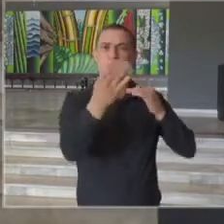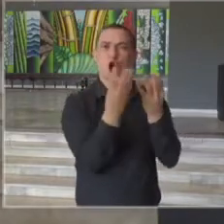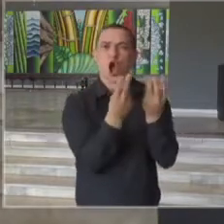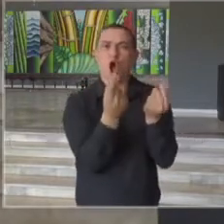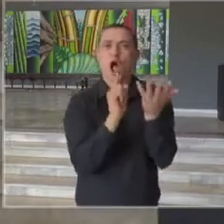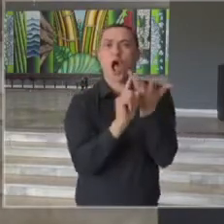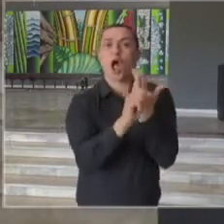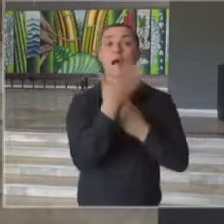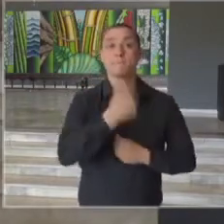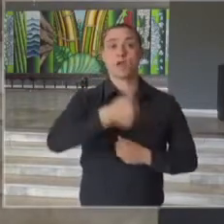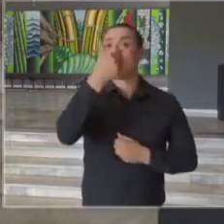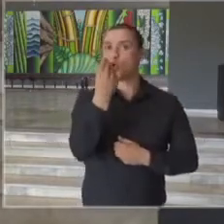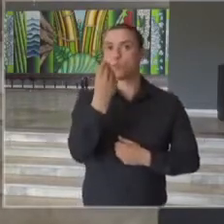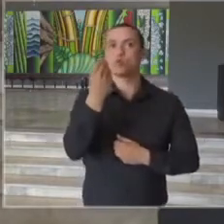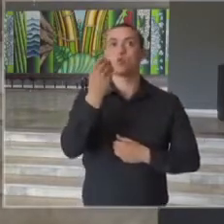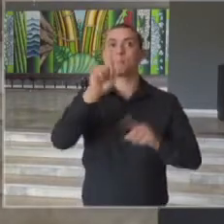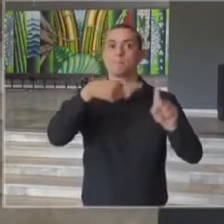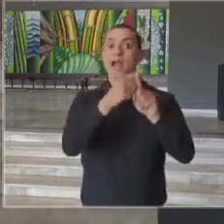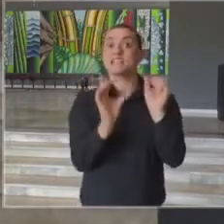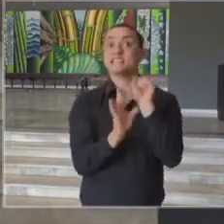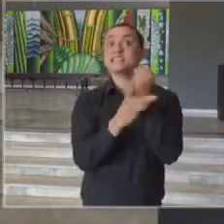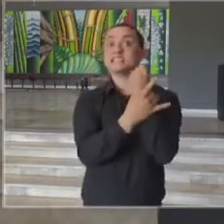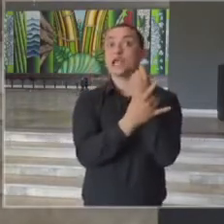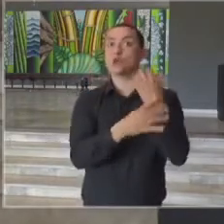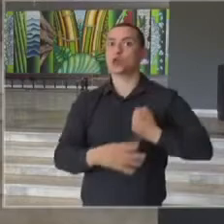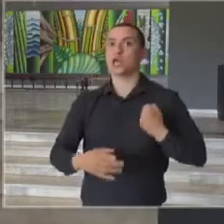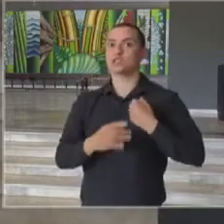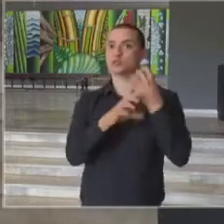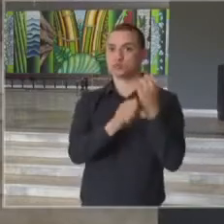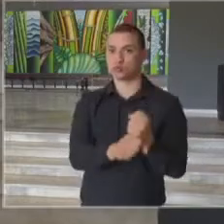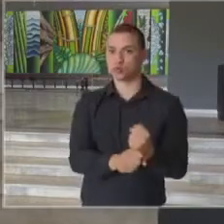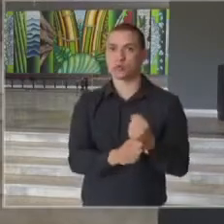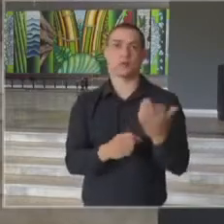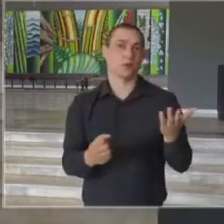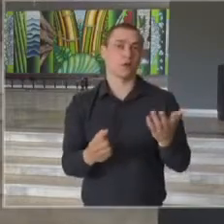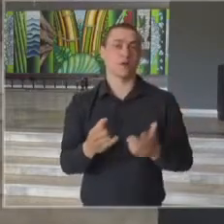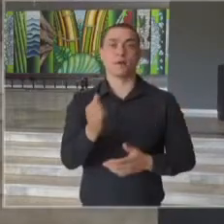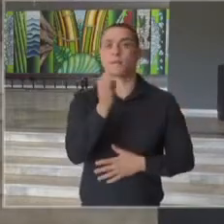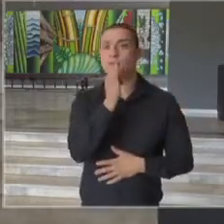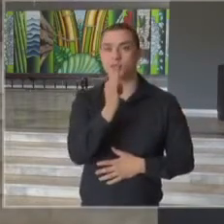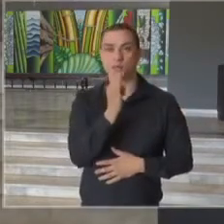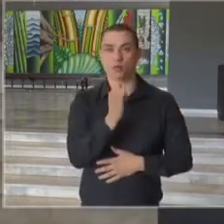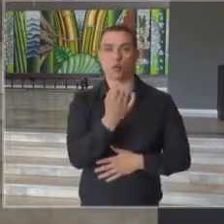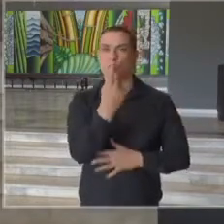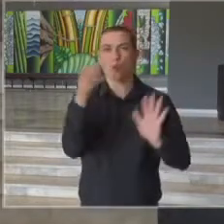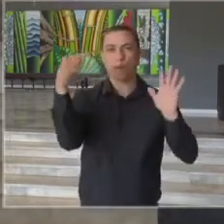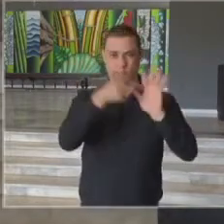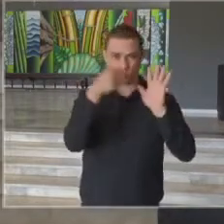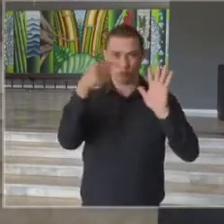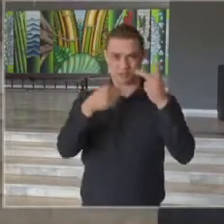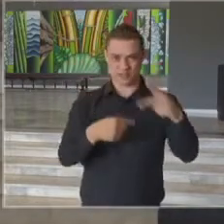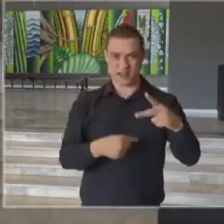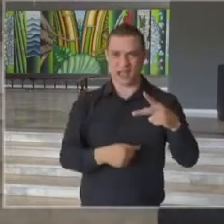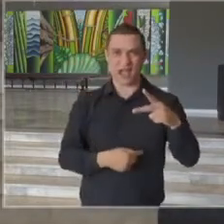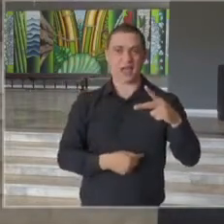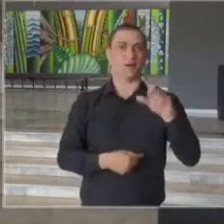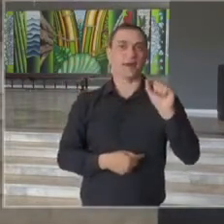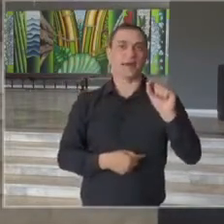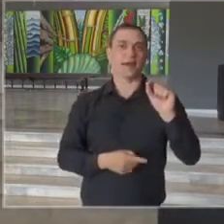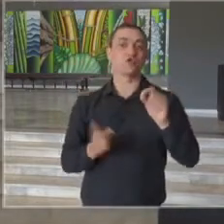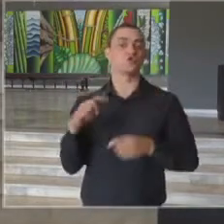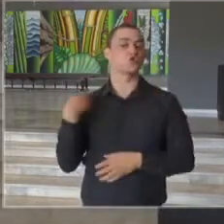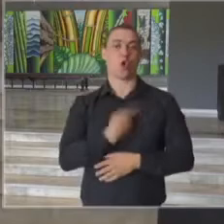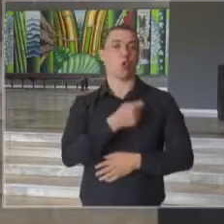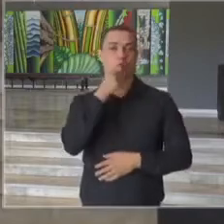através da inclusão de margens de segurança, ou seja, por um ponto decimal, a gente não